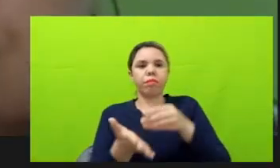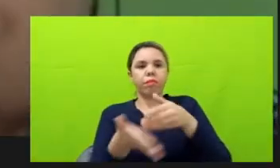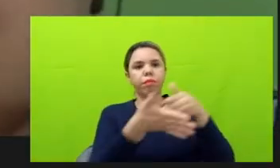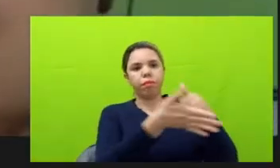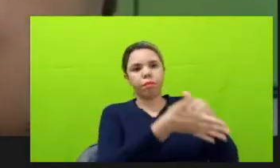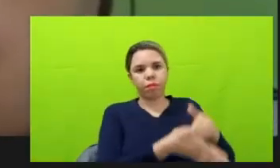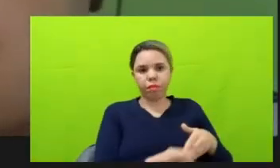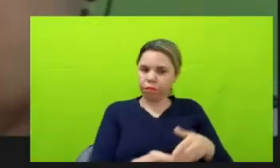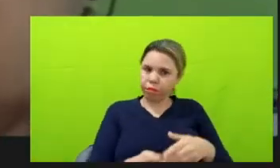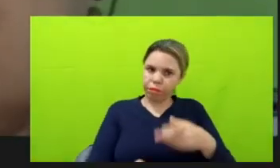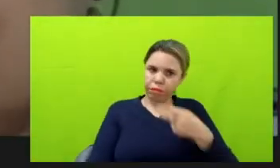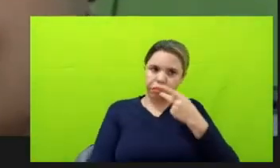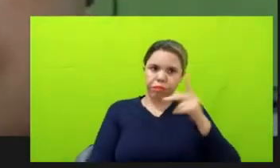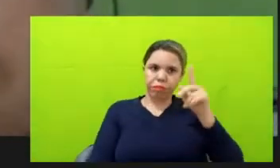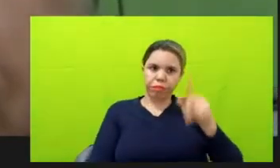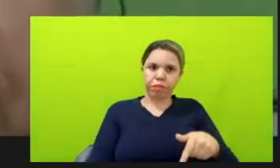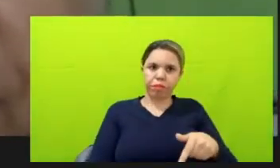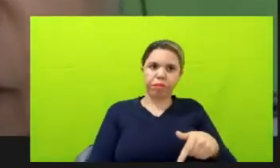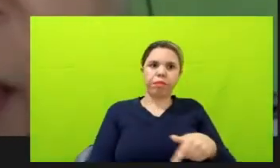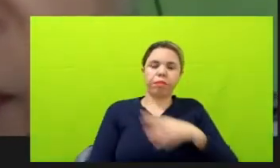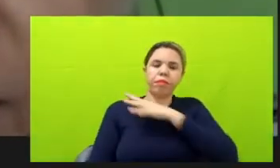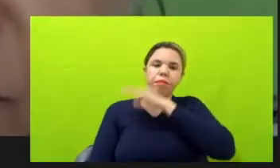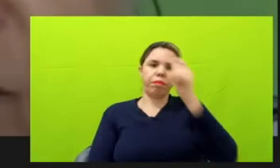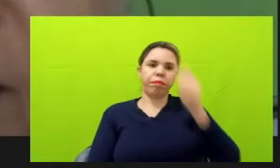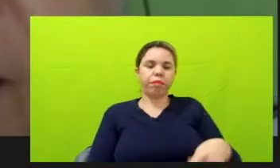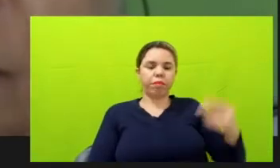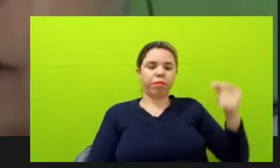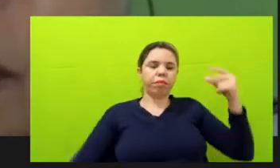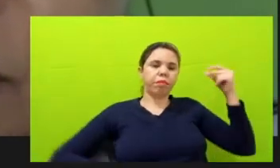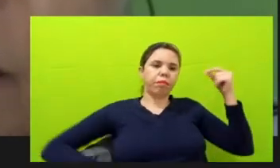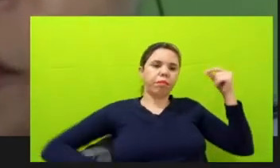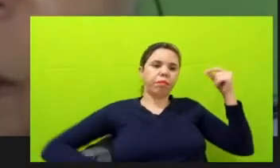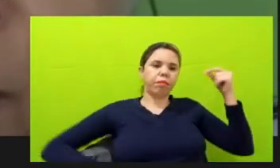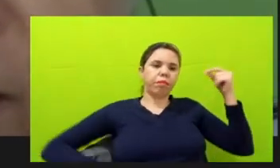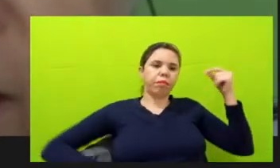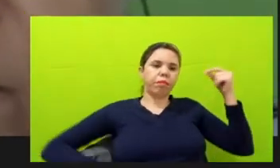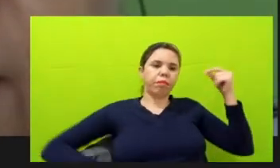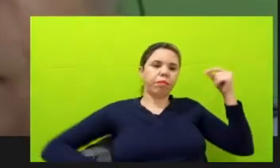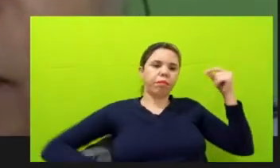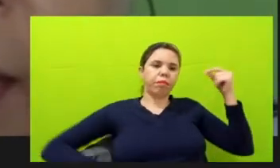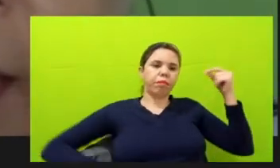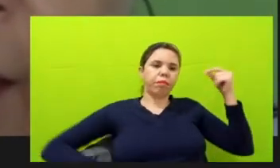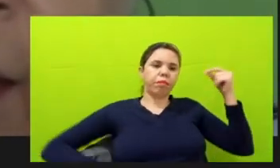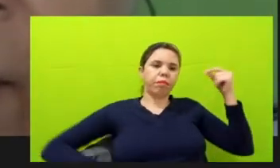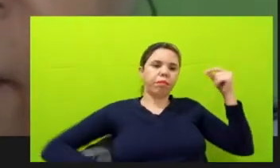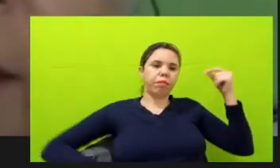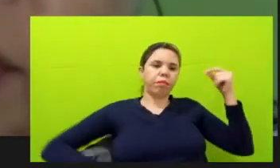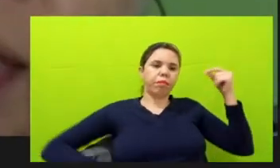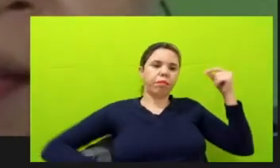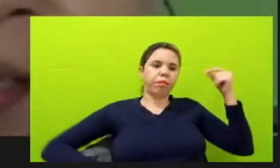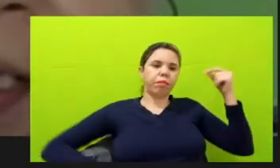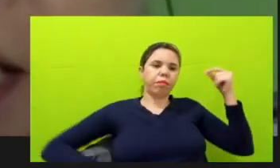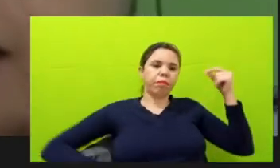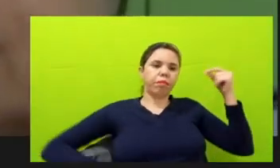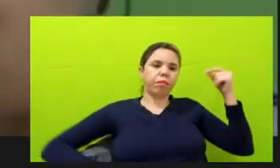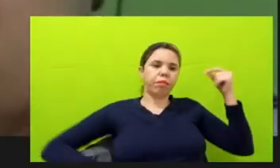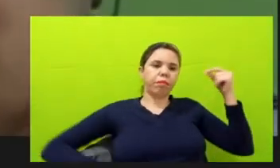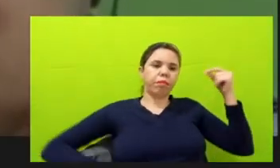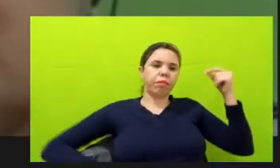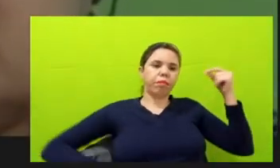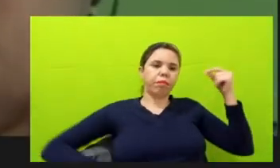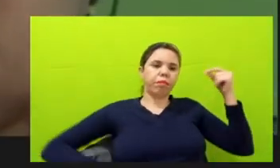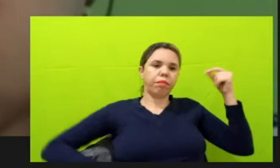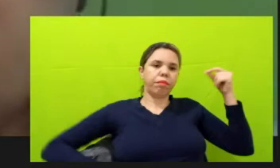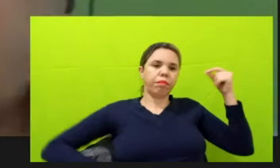ditadura do release, inclusive já dei uma entrevista no artigo 19 sobre esse aspecto, né, da imprensa estar atrelada a esses